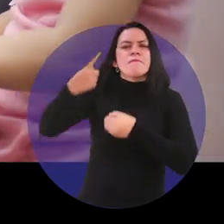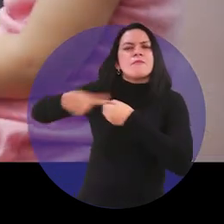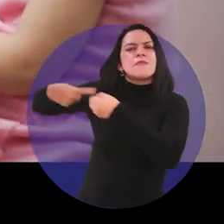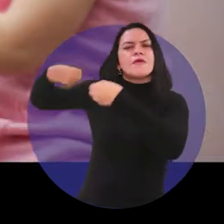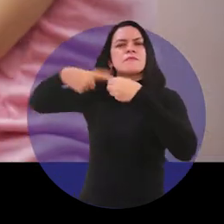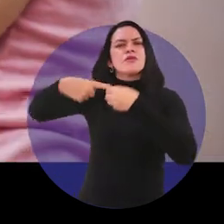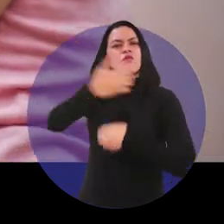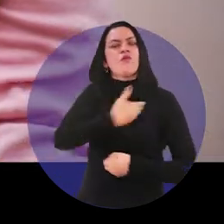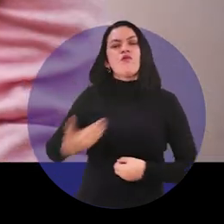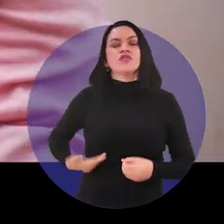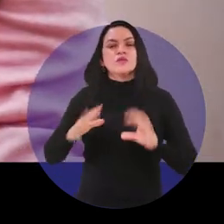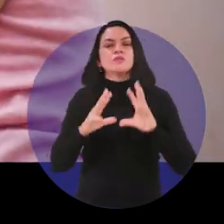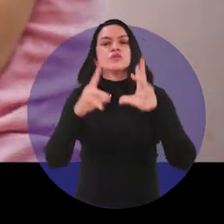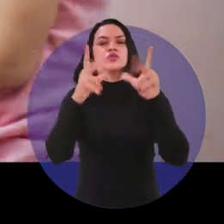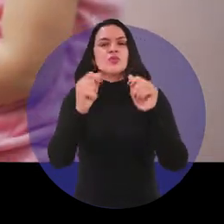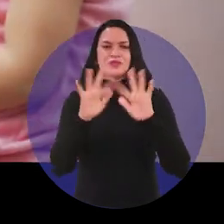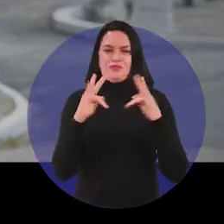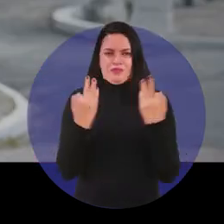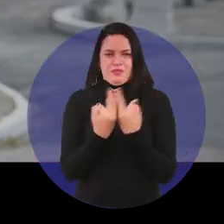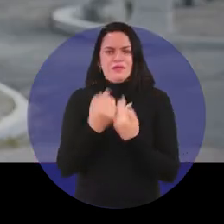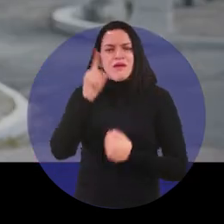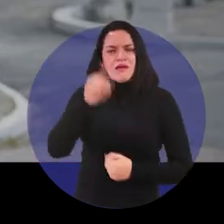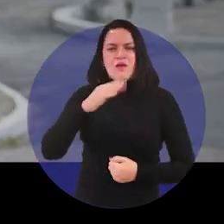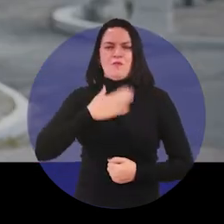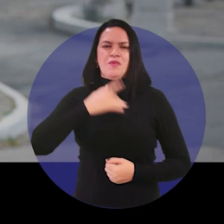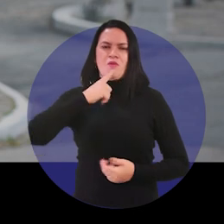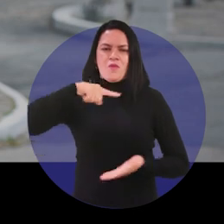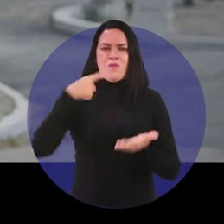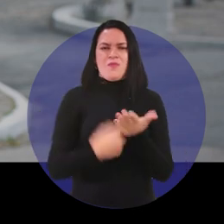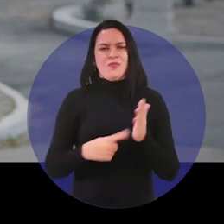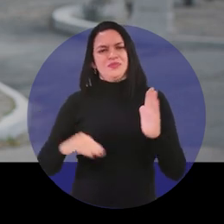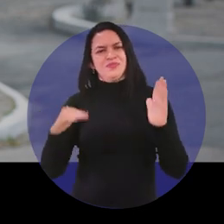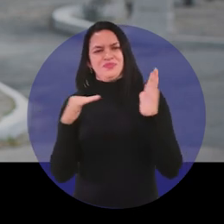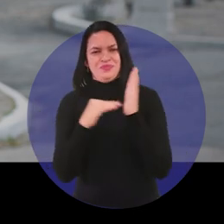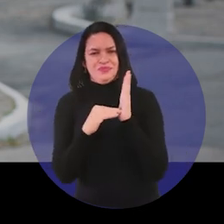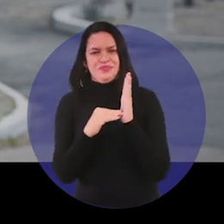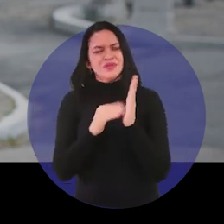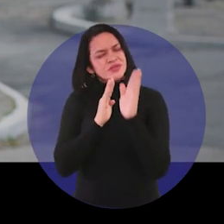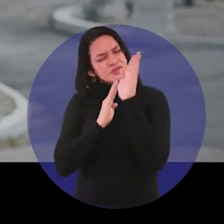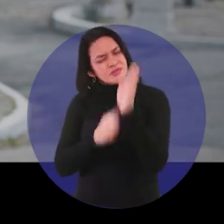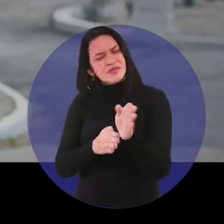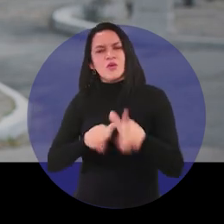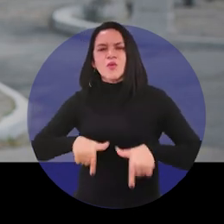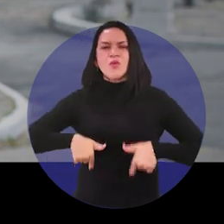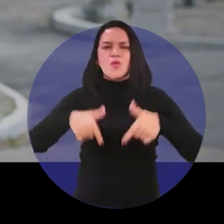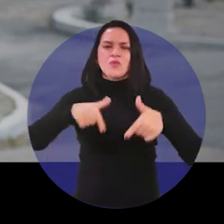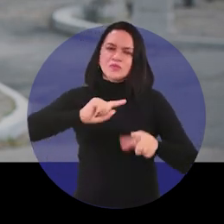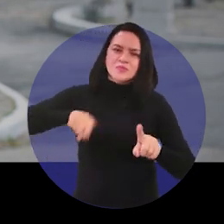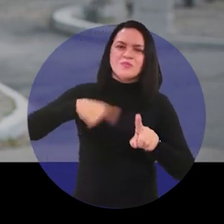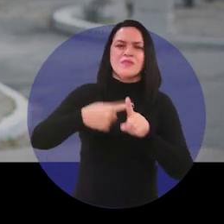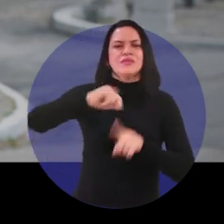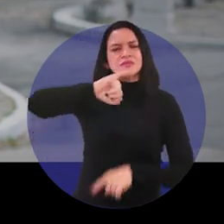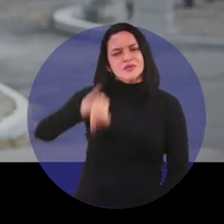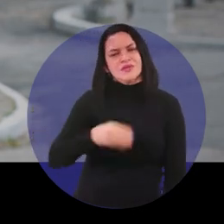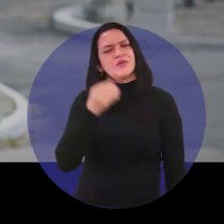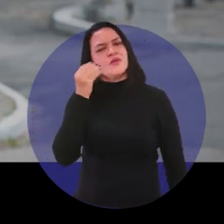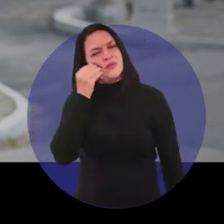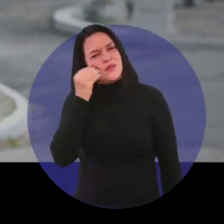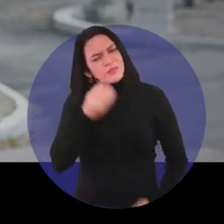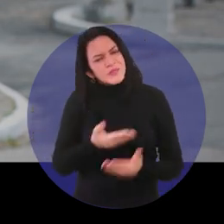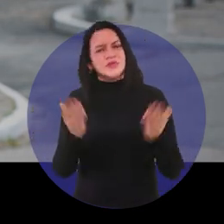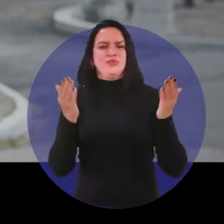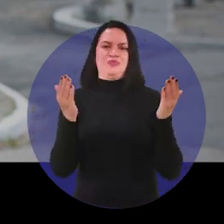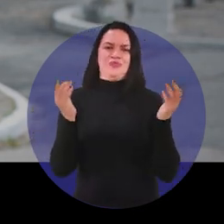para todas as famílias. Esse é o meu compromisso no Senado. Seguir lutando por mais oportunidades